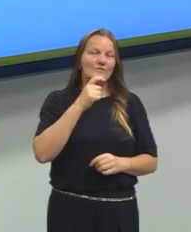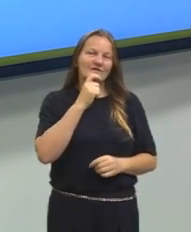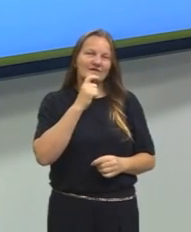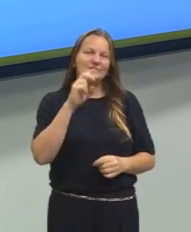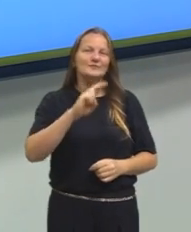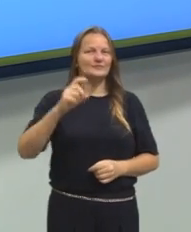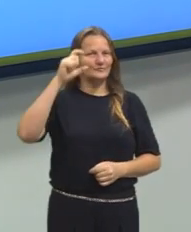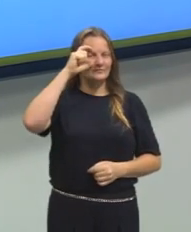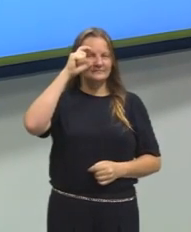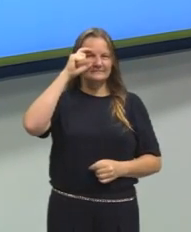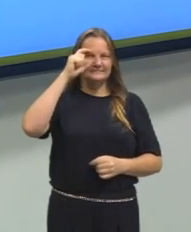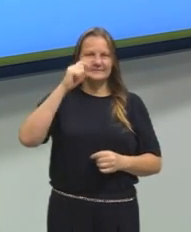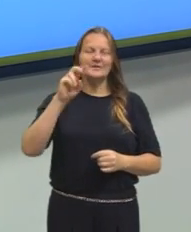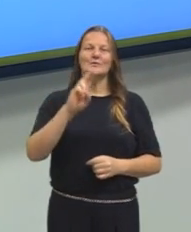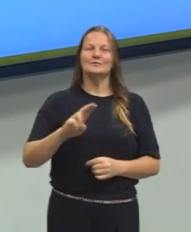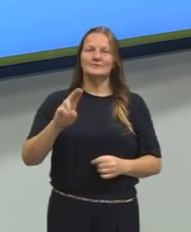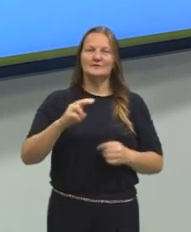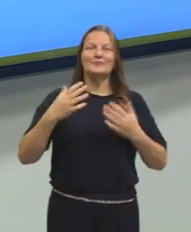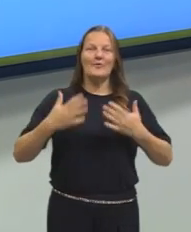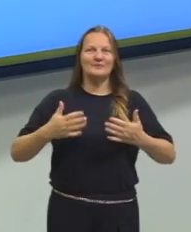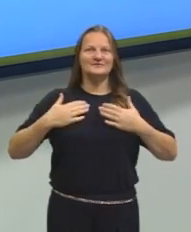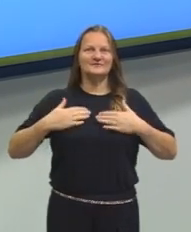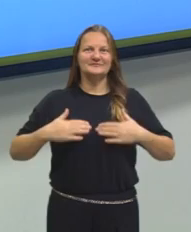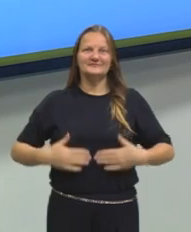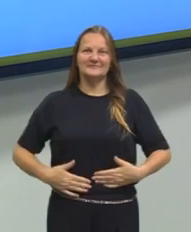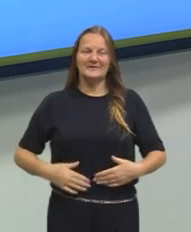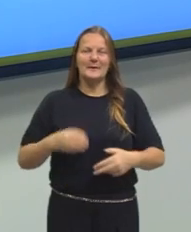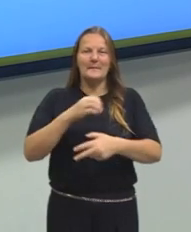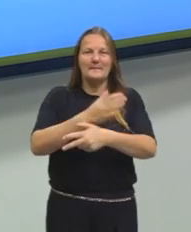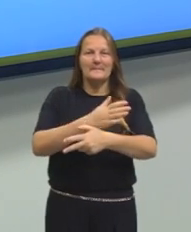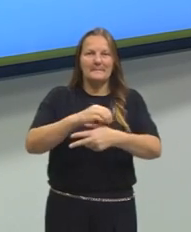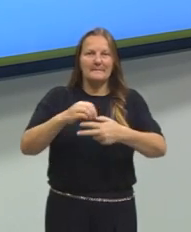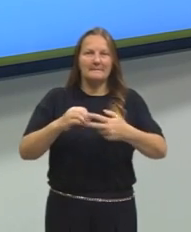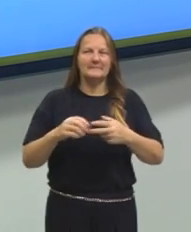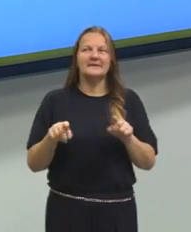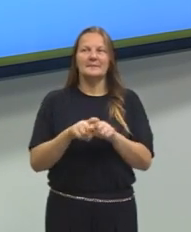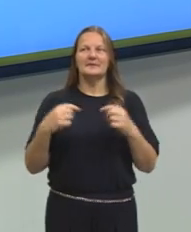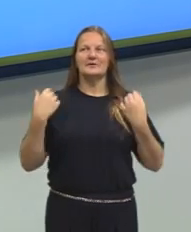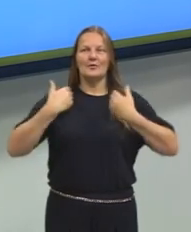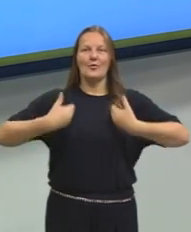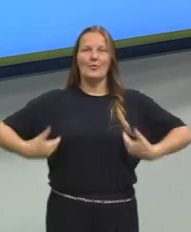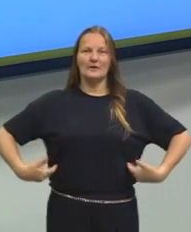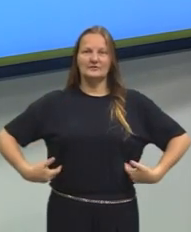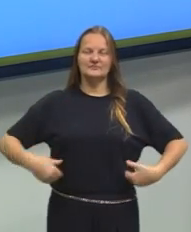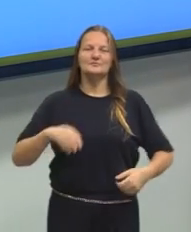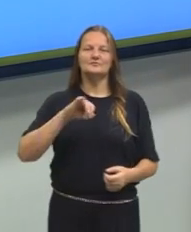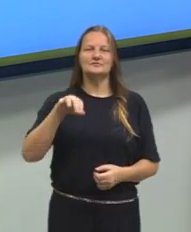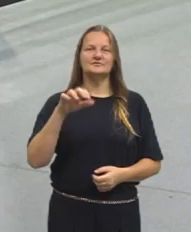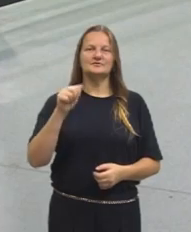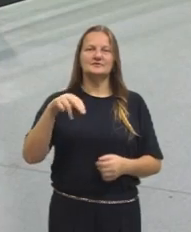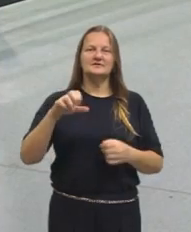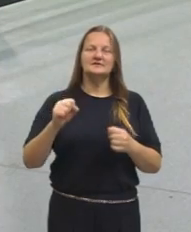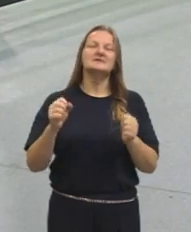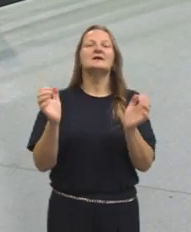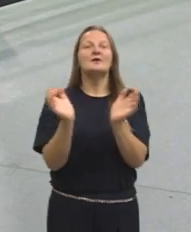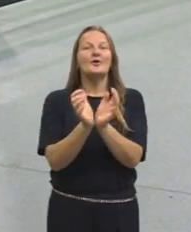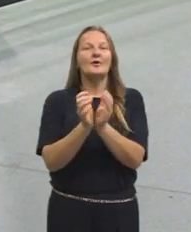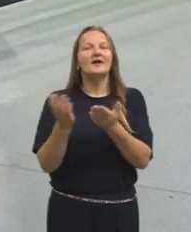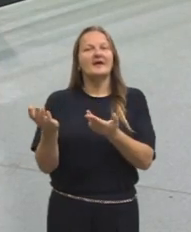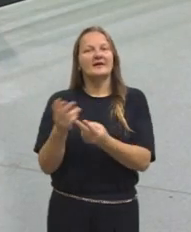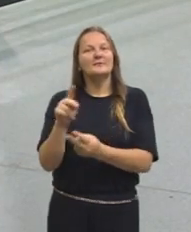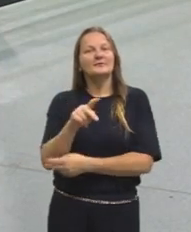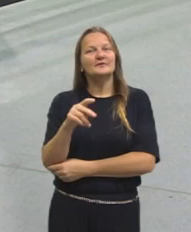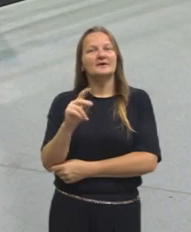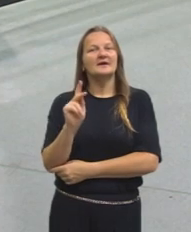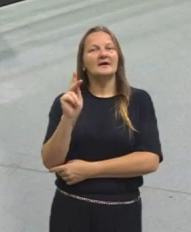uso óculos. Estou usando hoje a camiseta do pré-ENEM e também um colete jeans. E estou aqui com a prof. Karine, prof. de